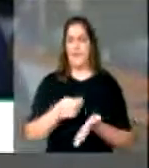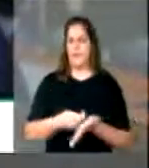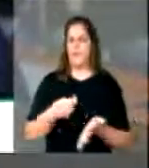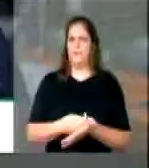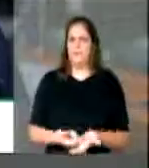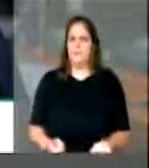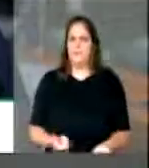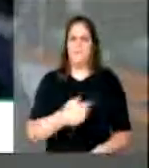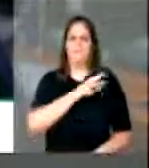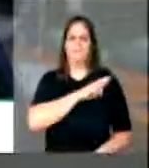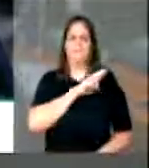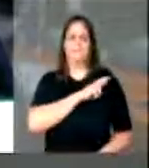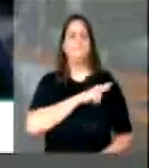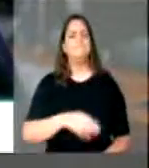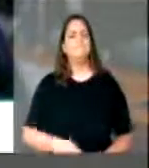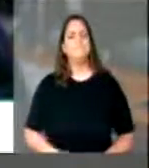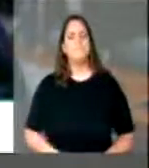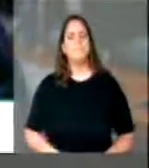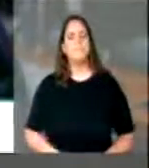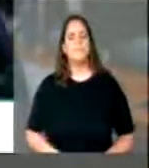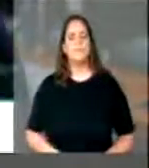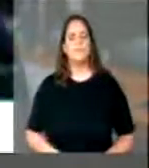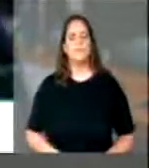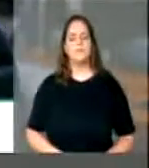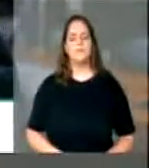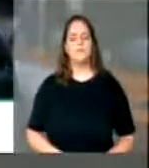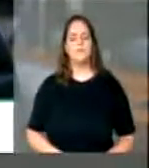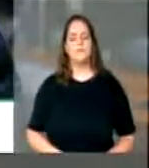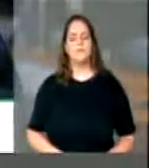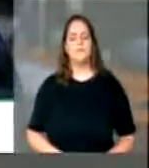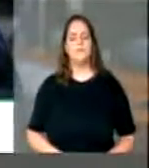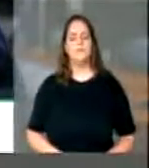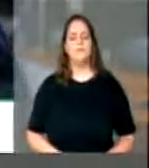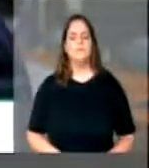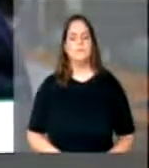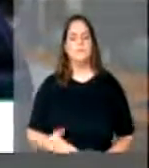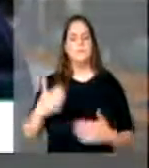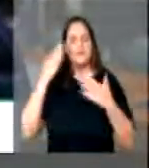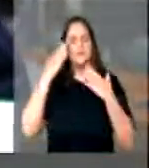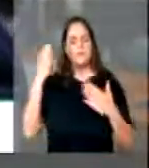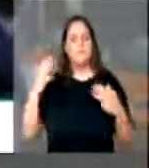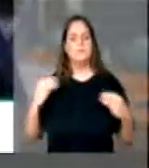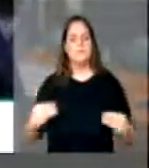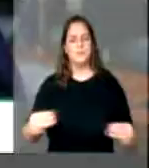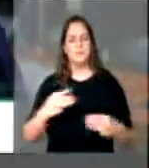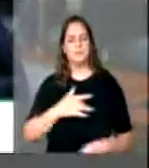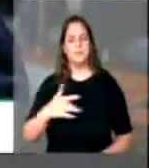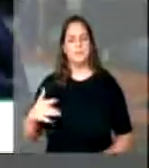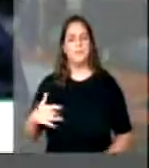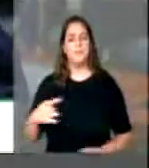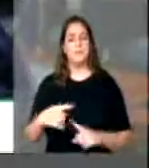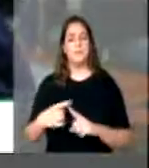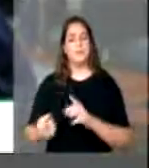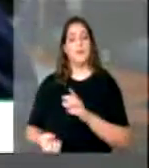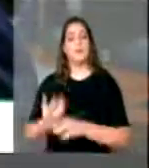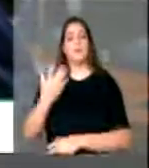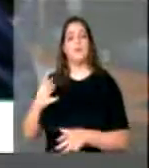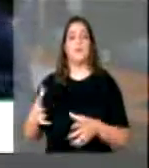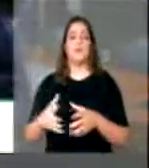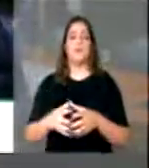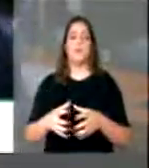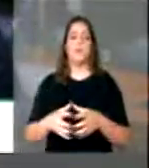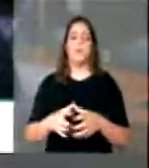legislativa. E também quero agradecer ao Ministério da Saúde pela formação de um comitê tripartite